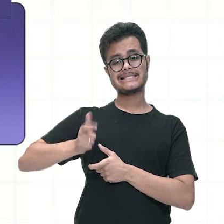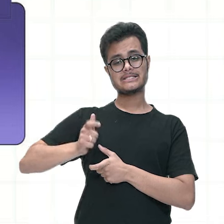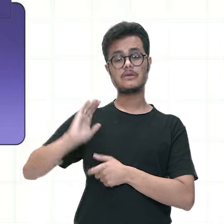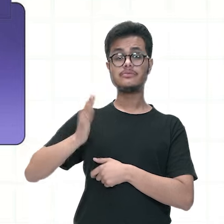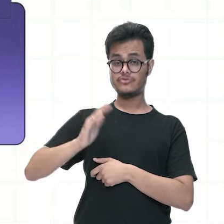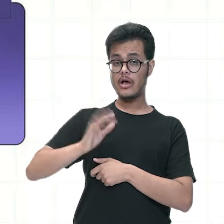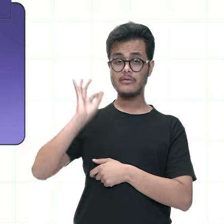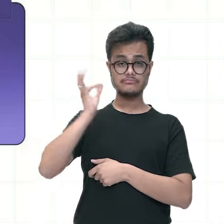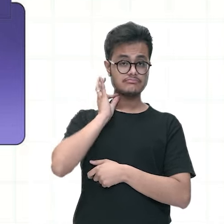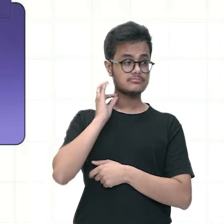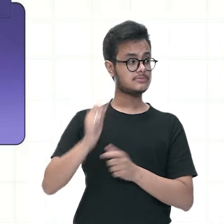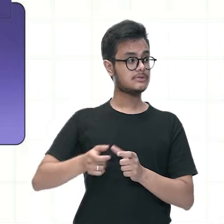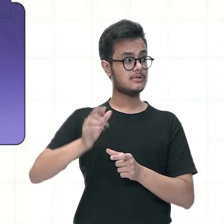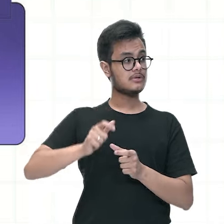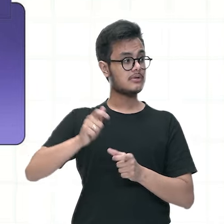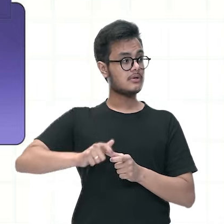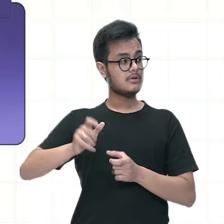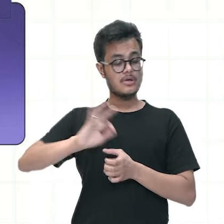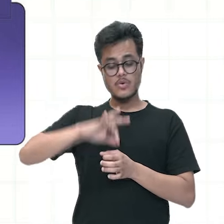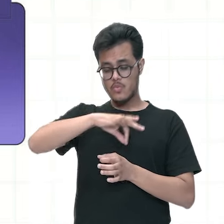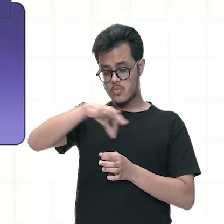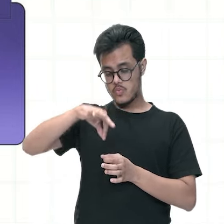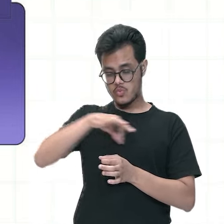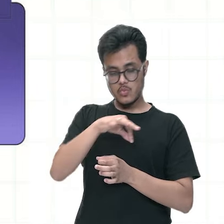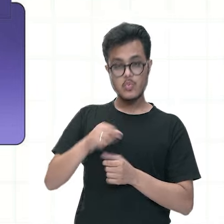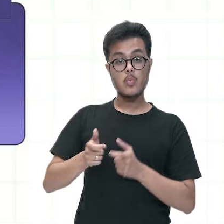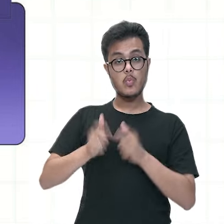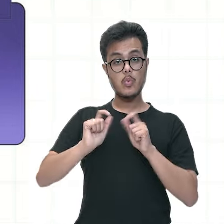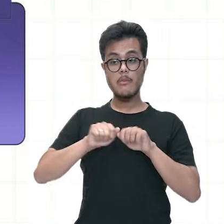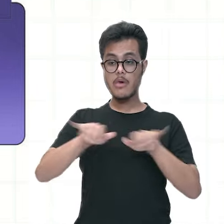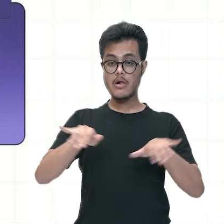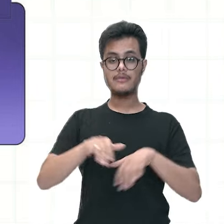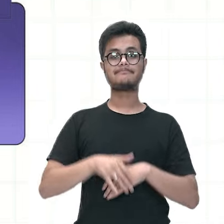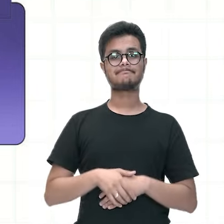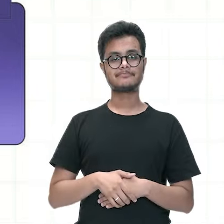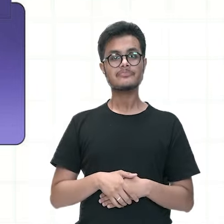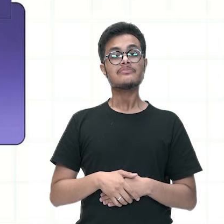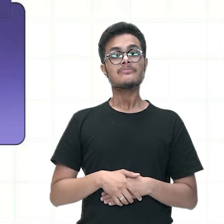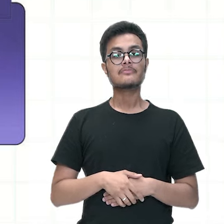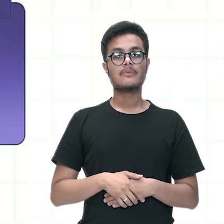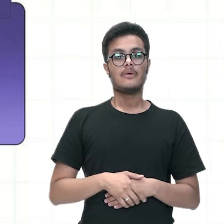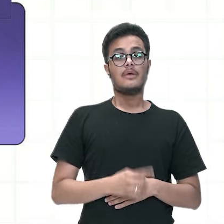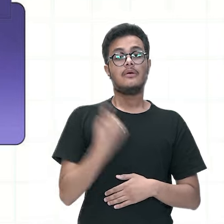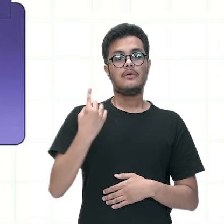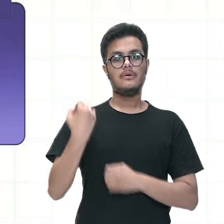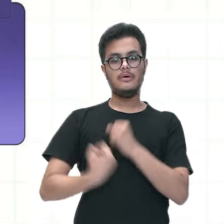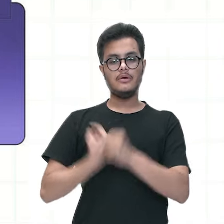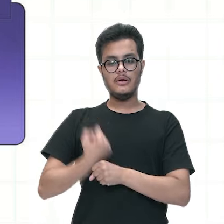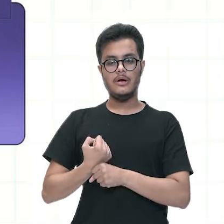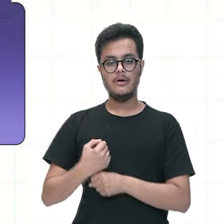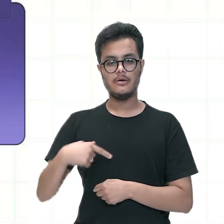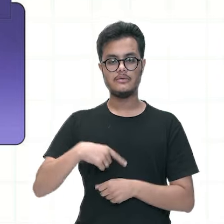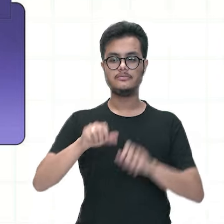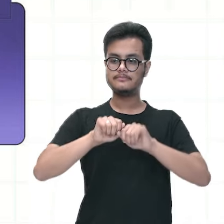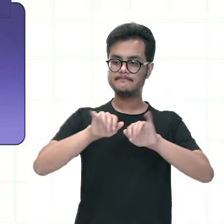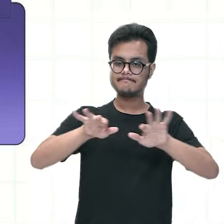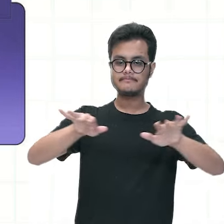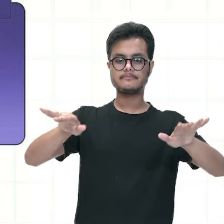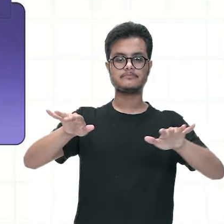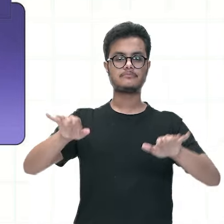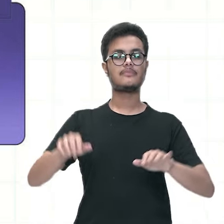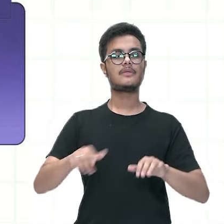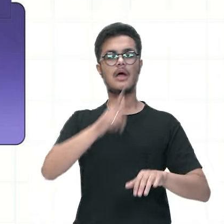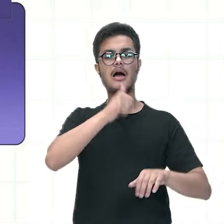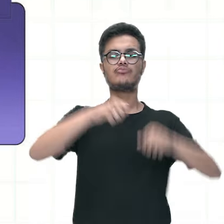suficiente para armazenar ovos desse mosquito que podem ficar até mais de um ano e aí quando vier uma próxima